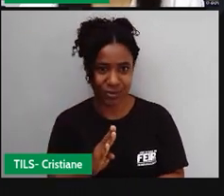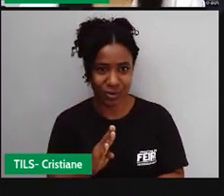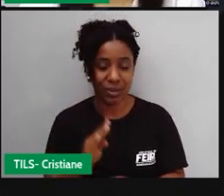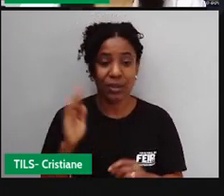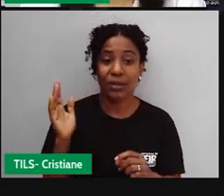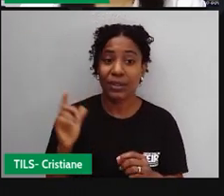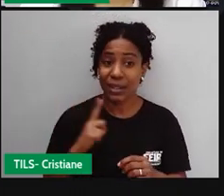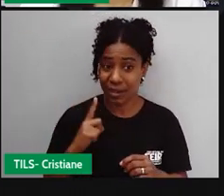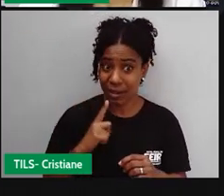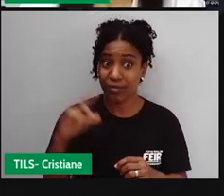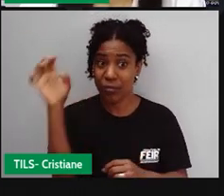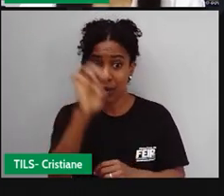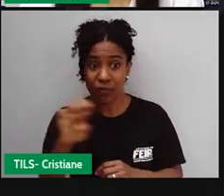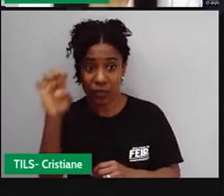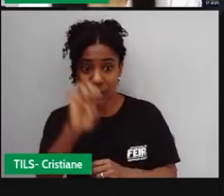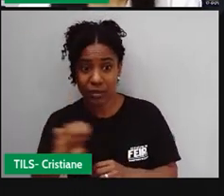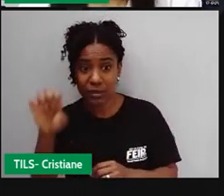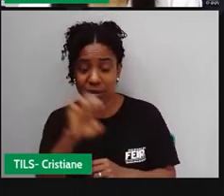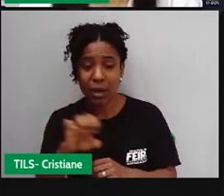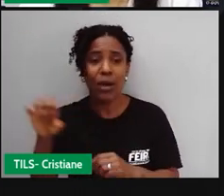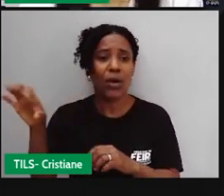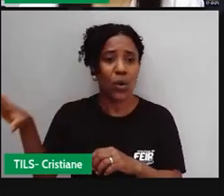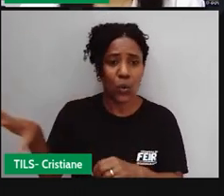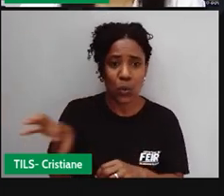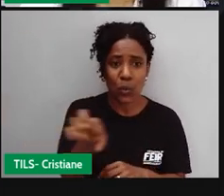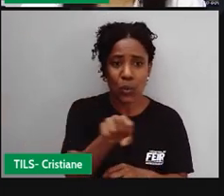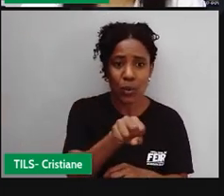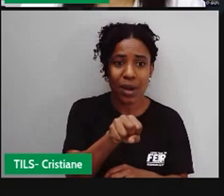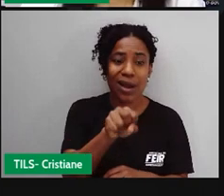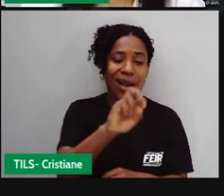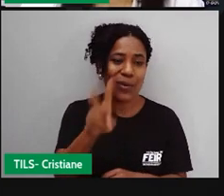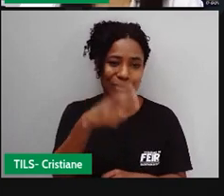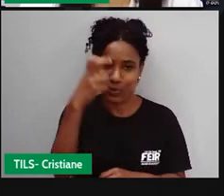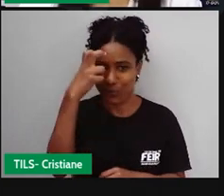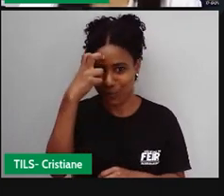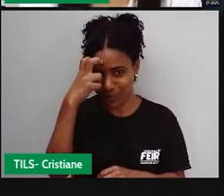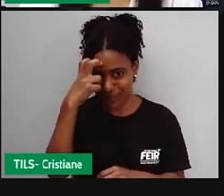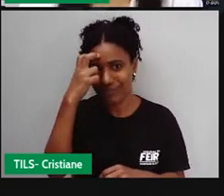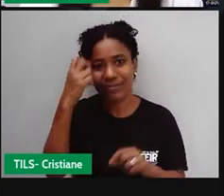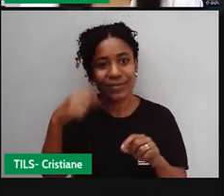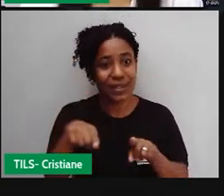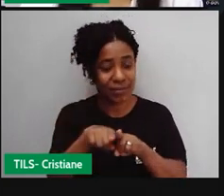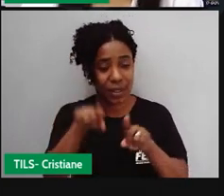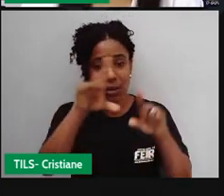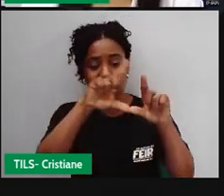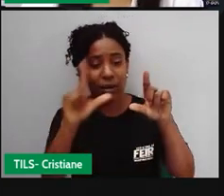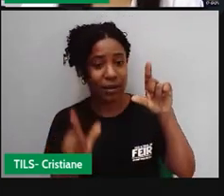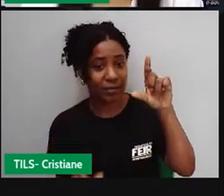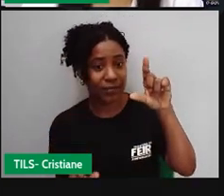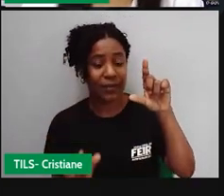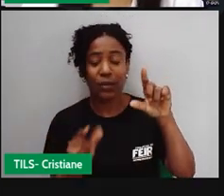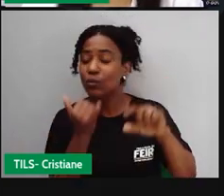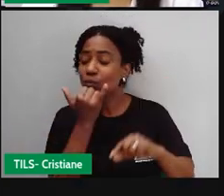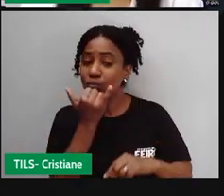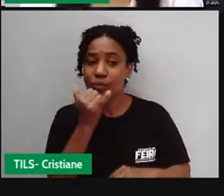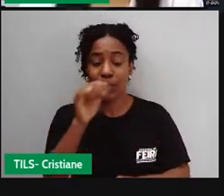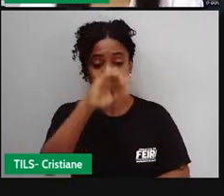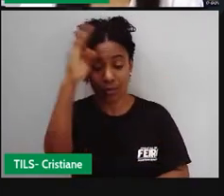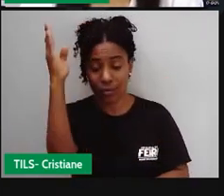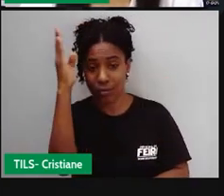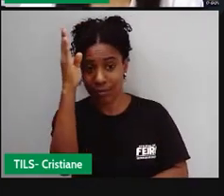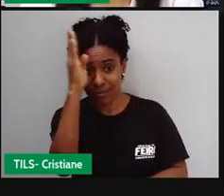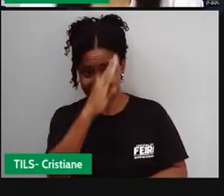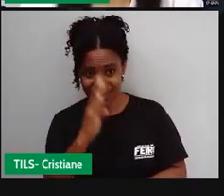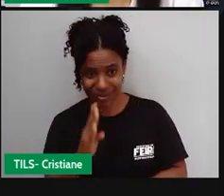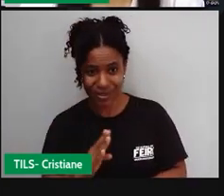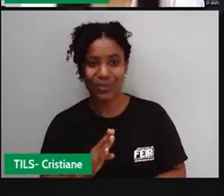influência europeia. Não só de Portugal, mas também de outros países. O sul do Brasil, por exemplo, tem uma grande influência dos